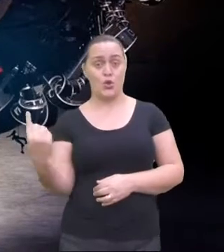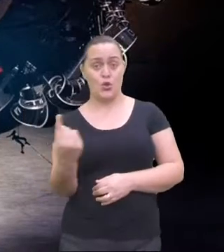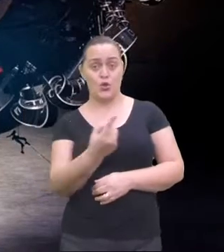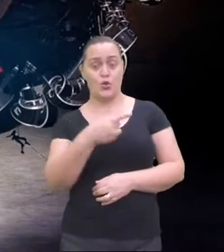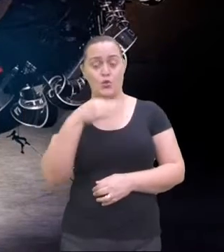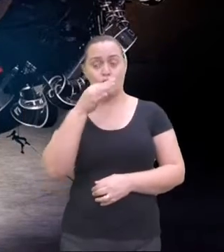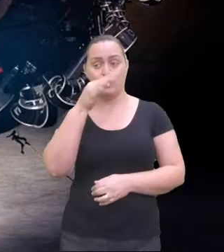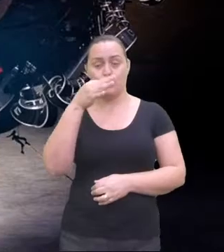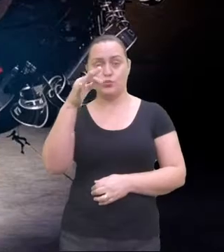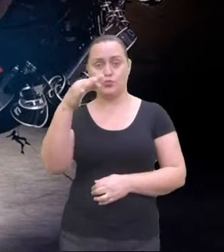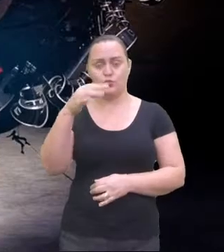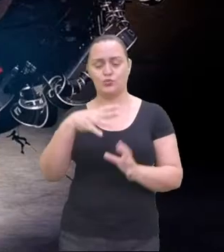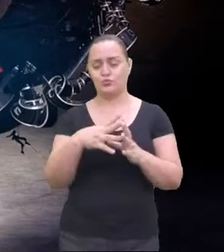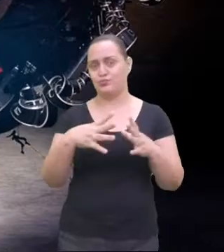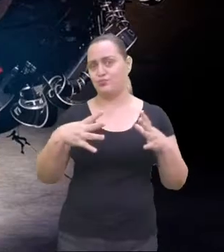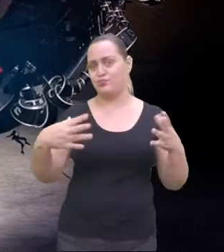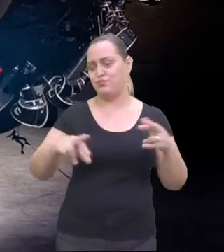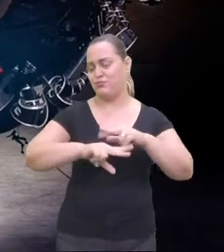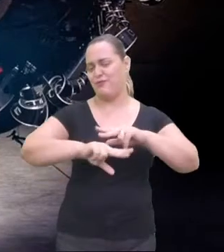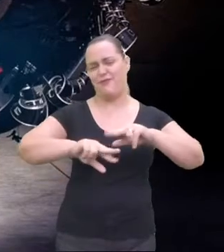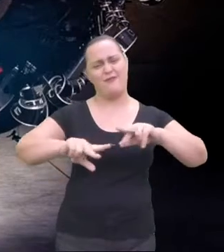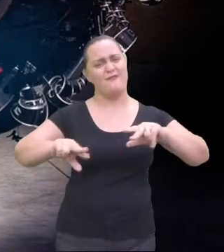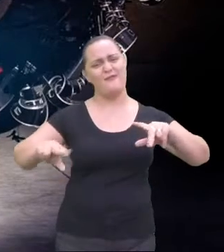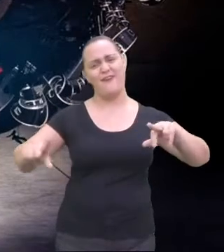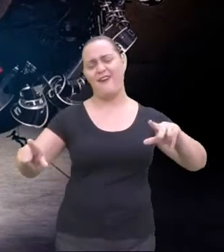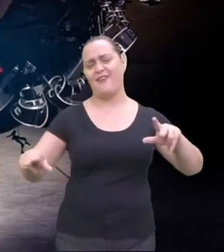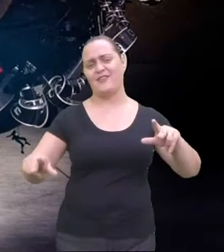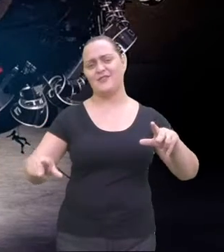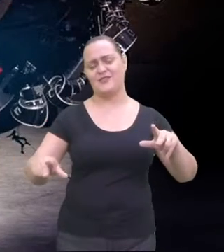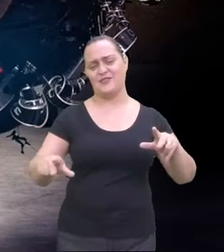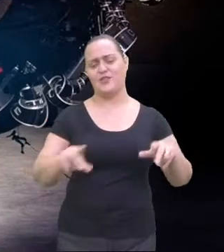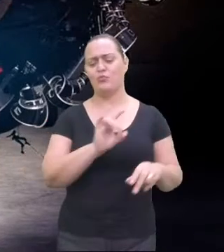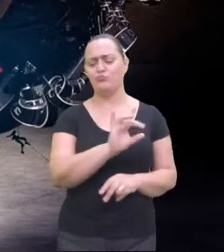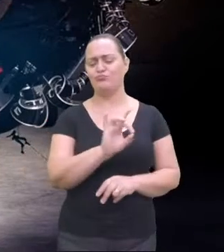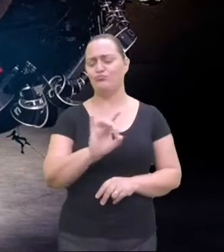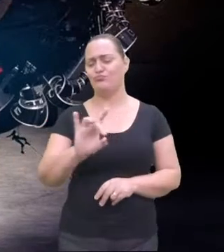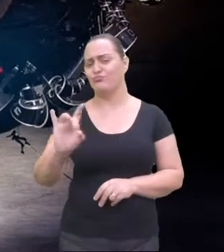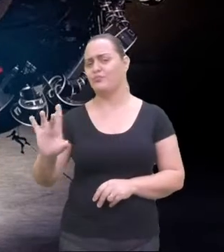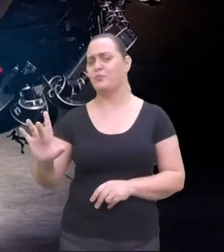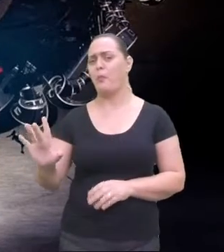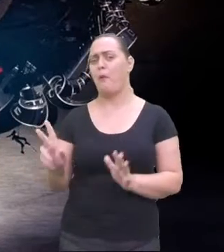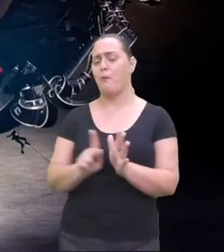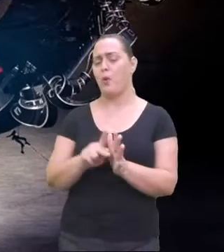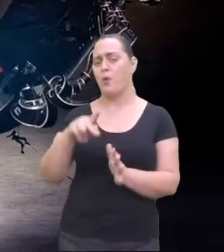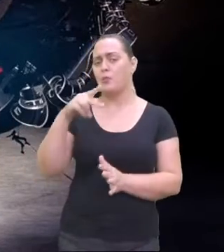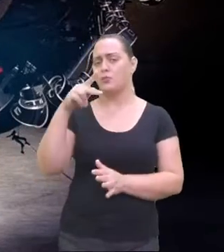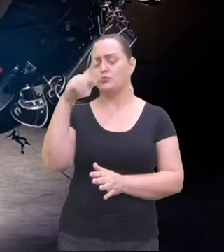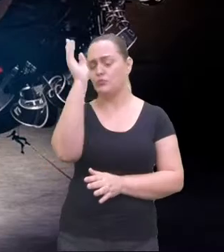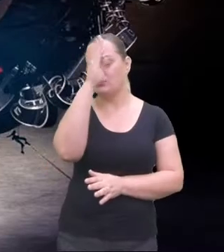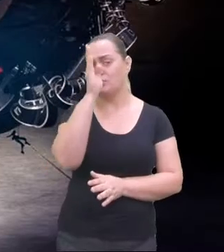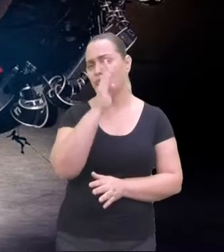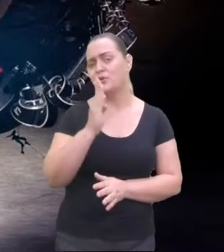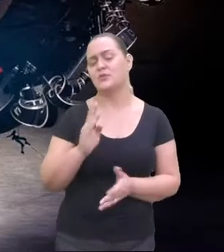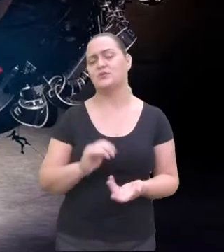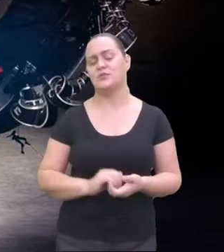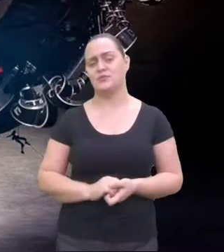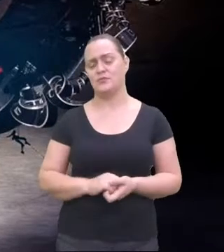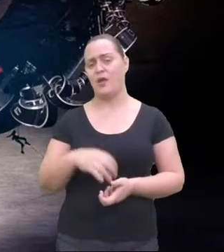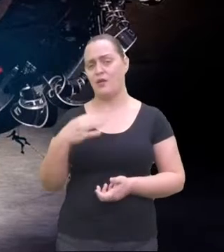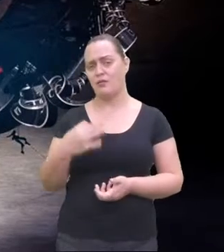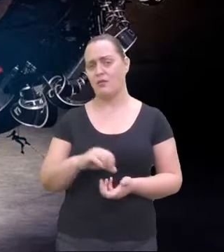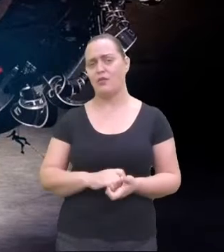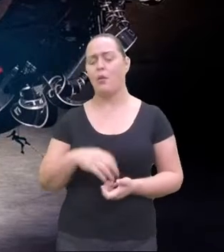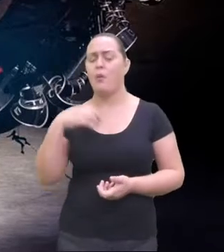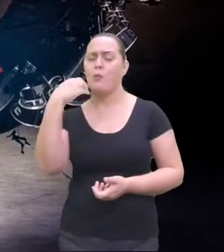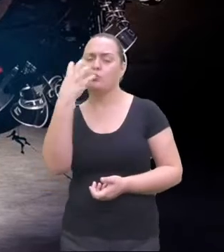musical, vamos chamar assim, que nós temos um caldeirão musical, com seus típicos cantos, sons, tribais,